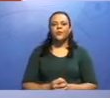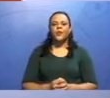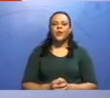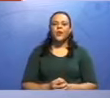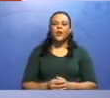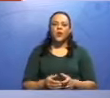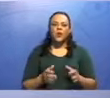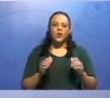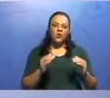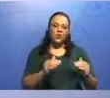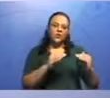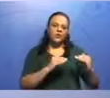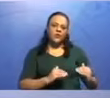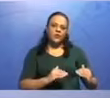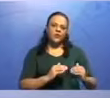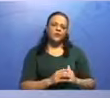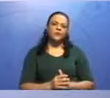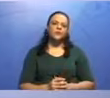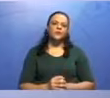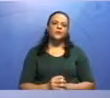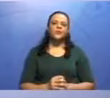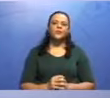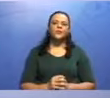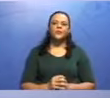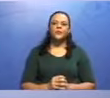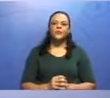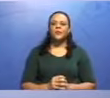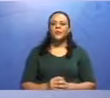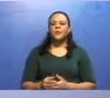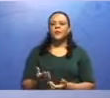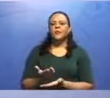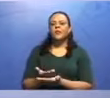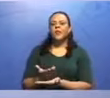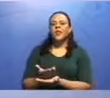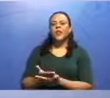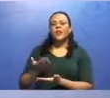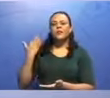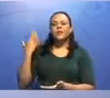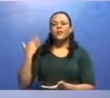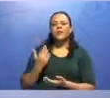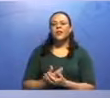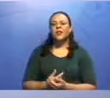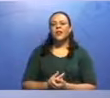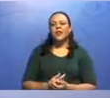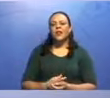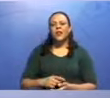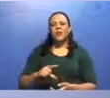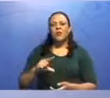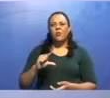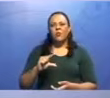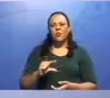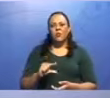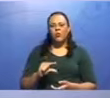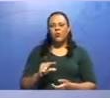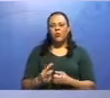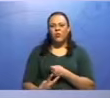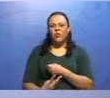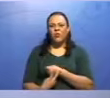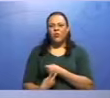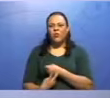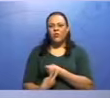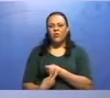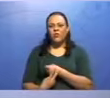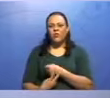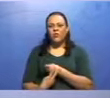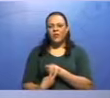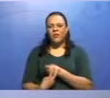vamos observar uma outra frase. Nós vimos em aulas anteriores que são poucos os verbos que são do predicado nominal. Lembra que são da festa